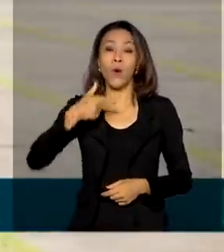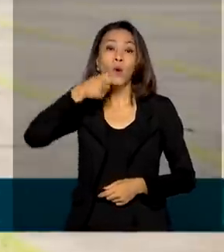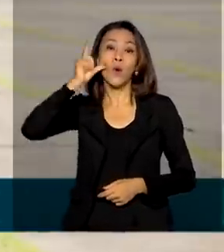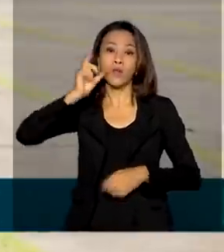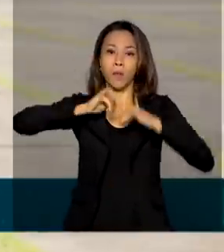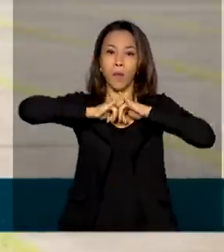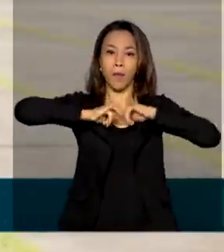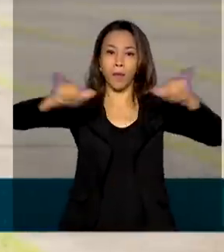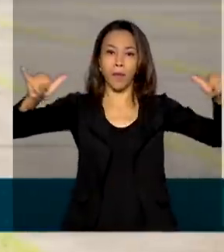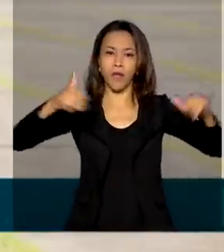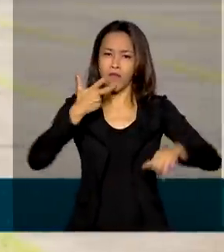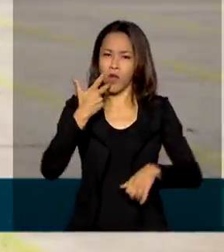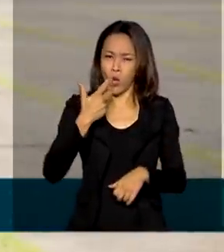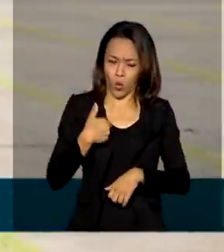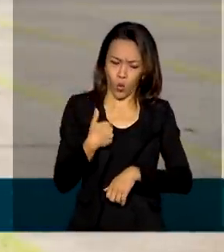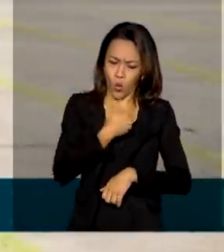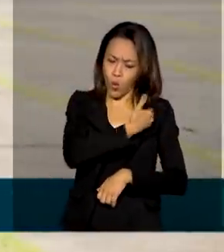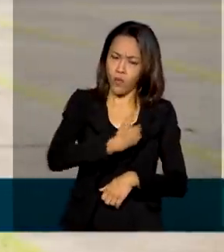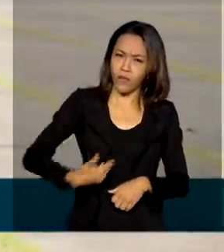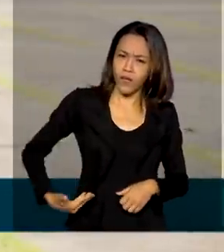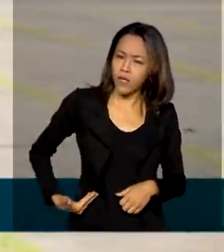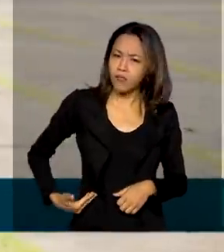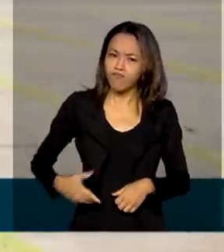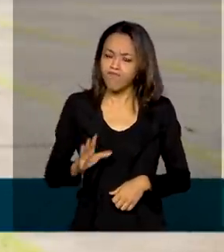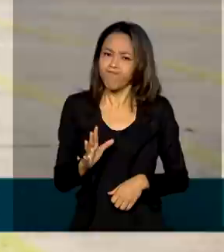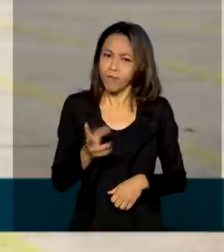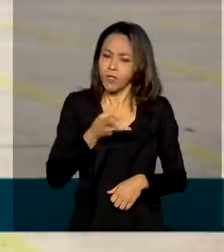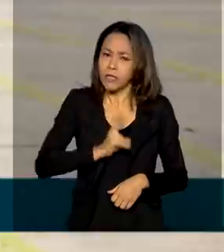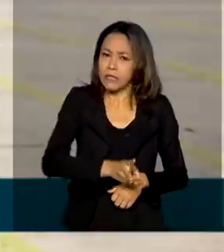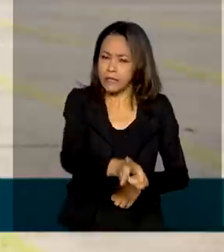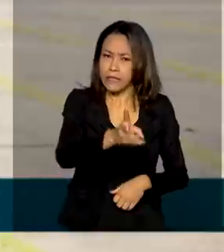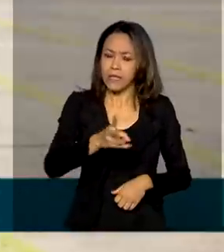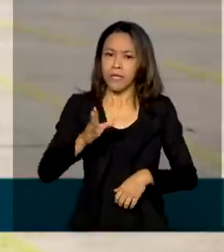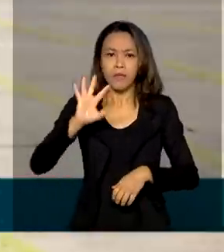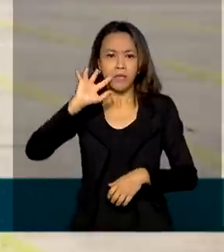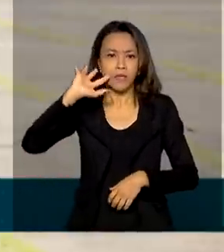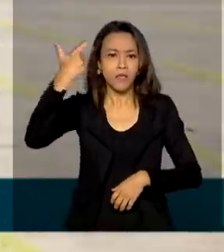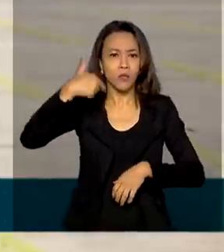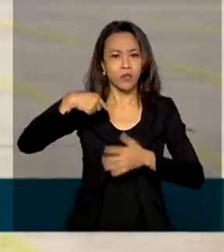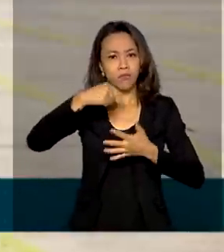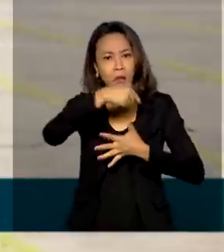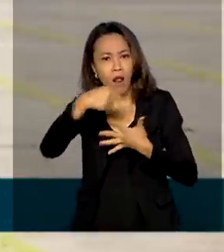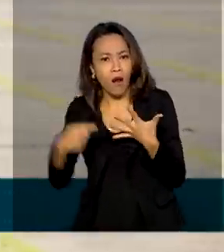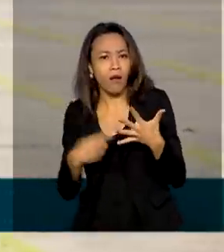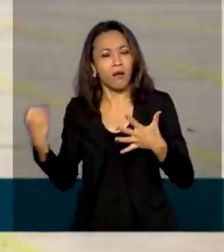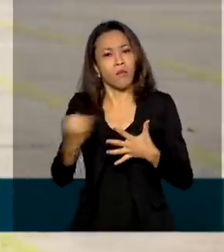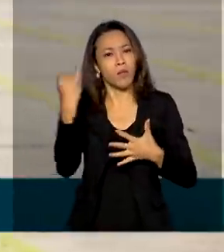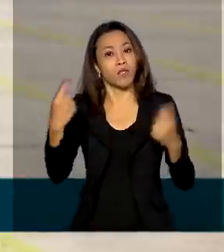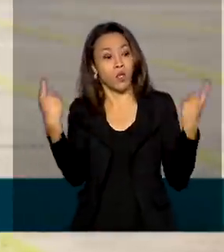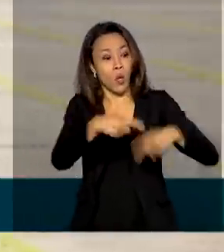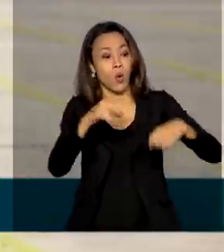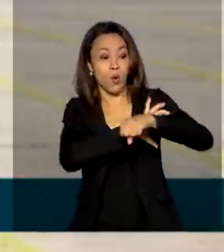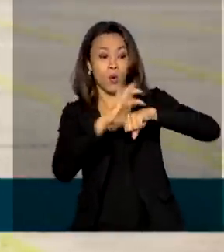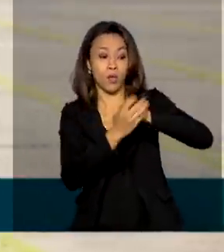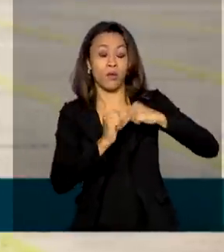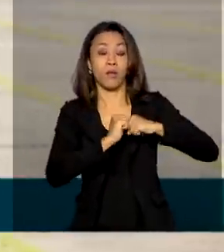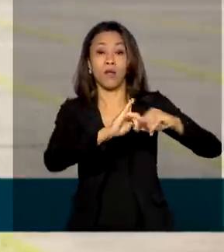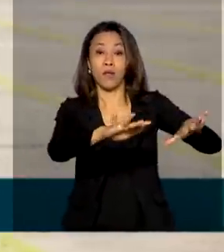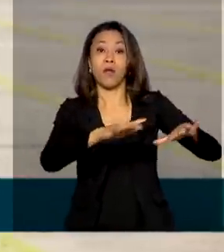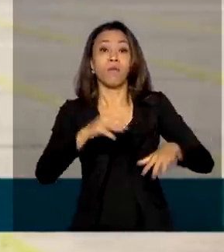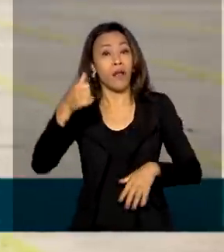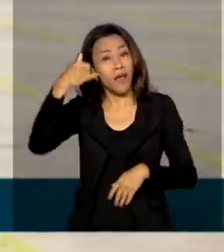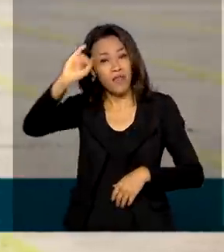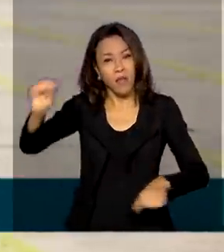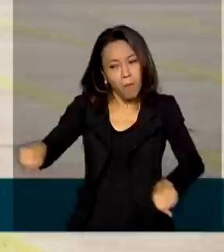que em nenhum momento o governo deixou de tomar as medidas importantes contra o coronavírus e para evitar o caos na economia. Ele se